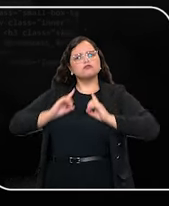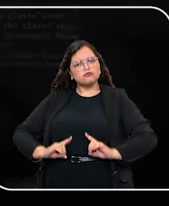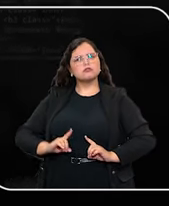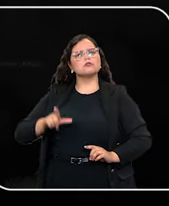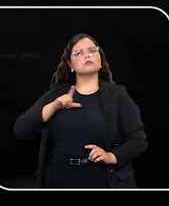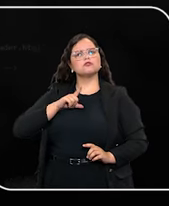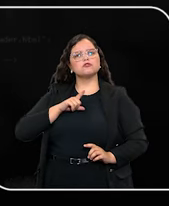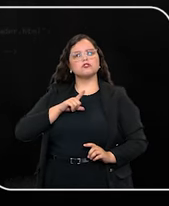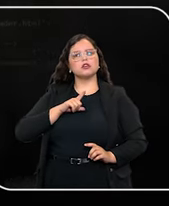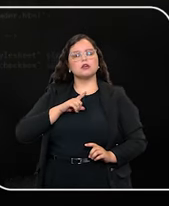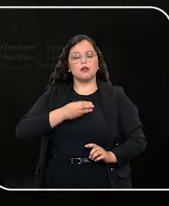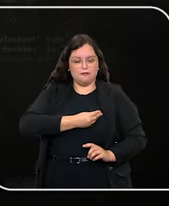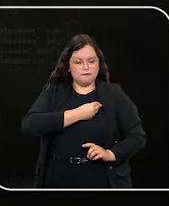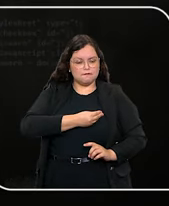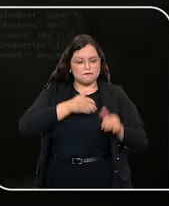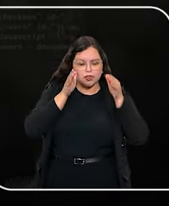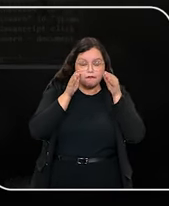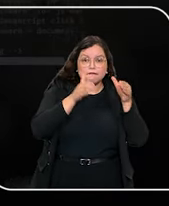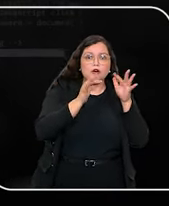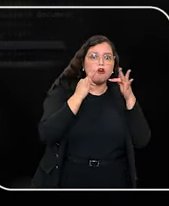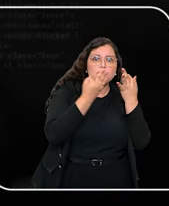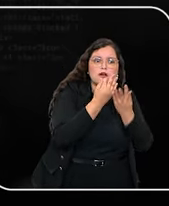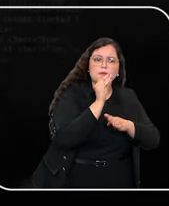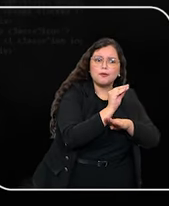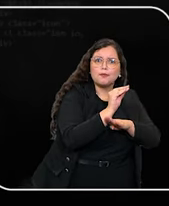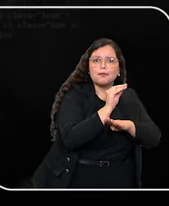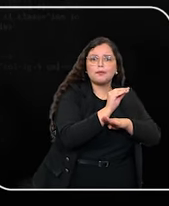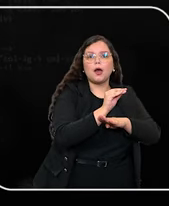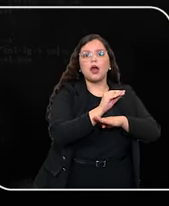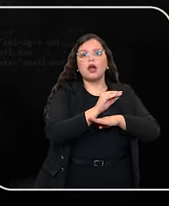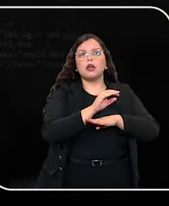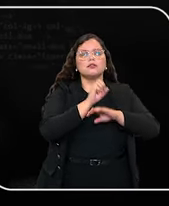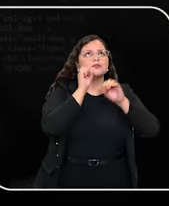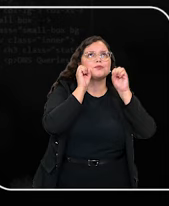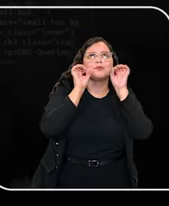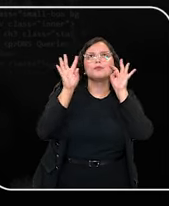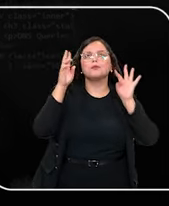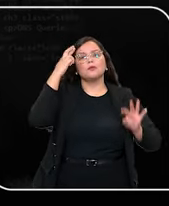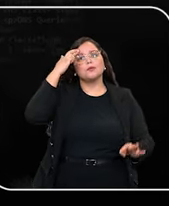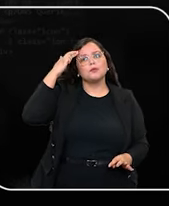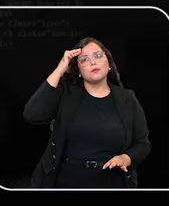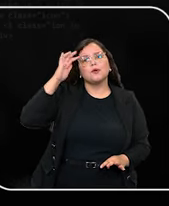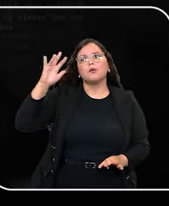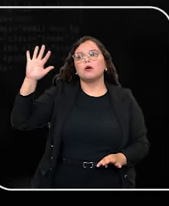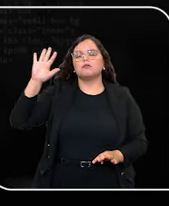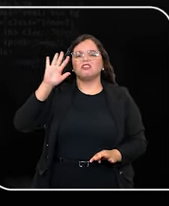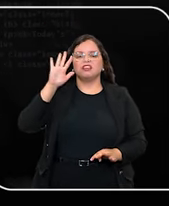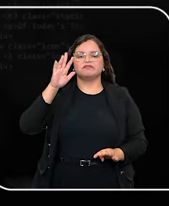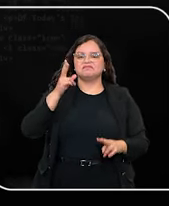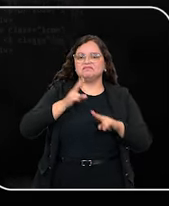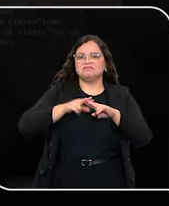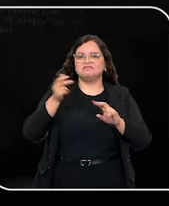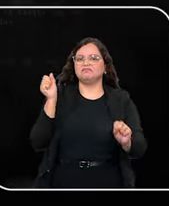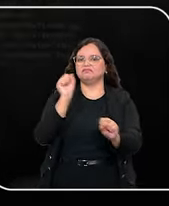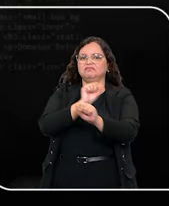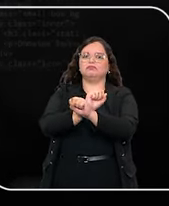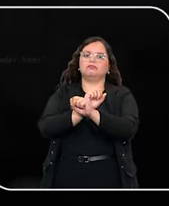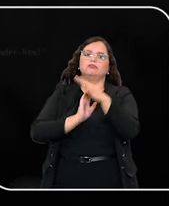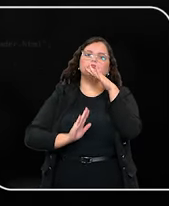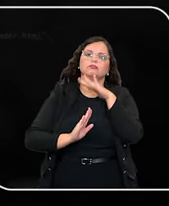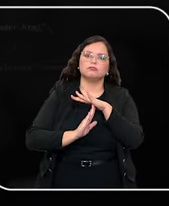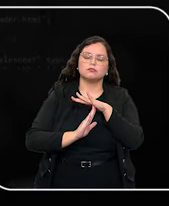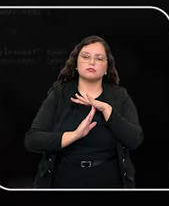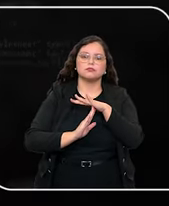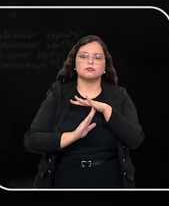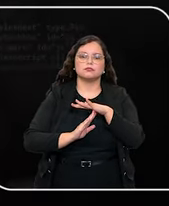uma vida voltada para a família e sonhos que foram impedidos. Por